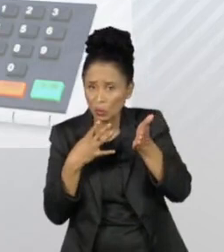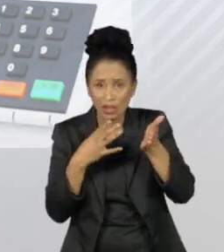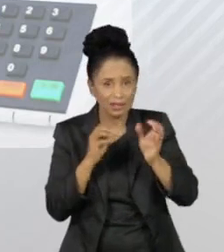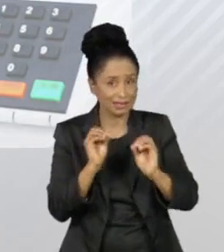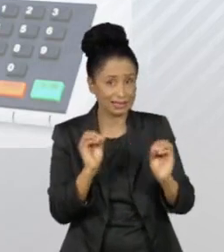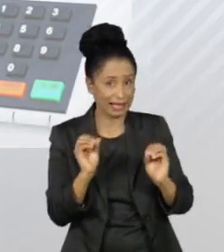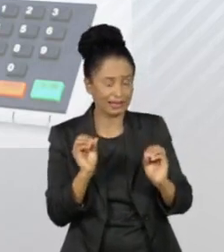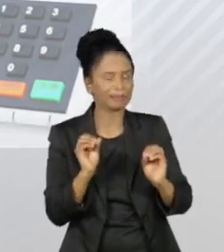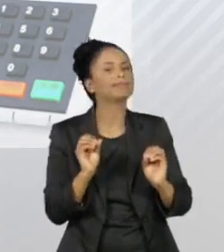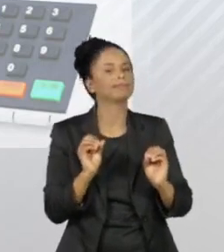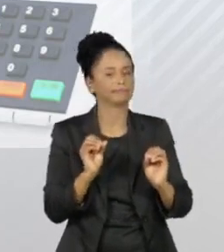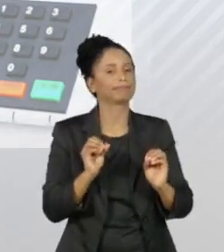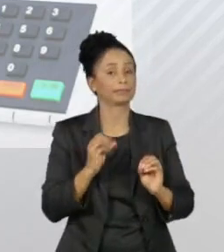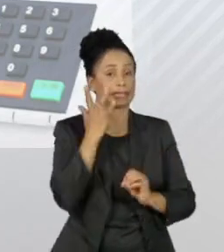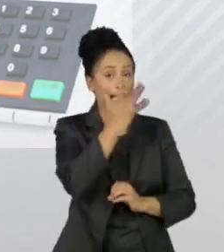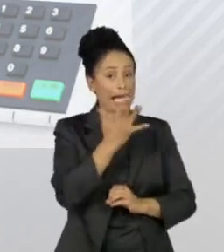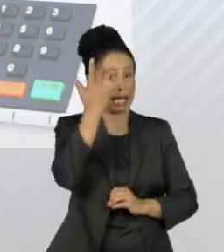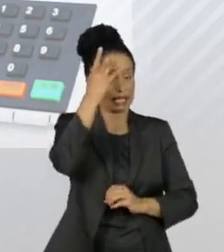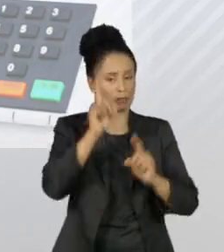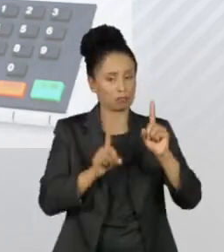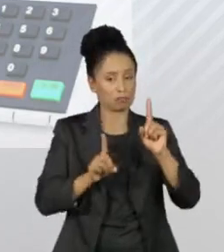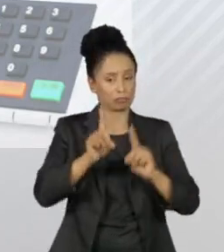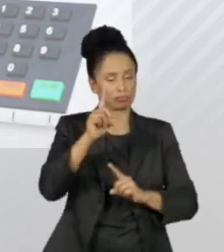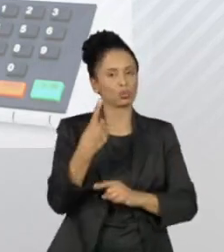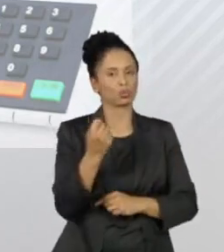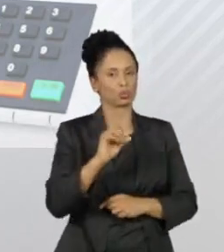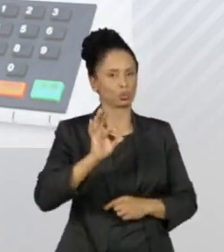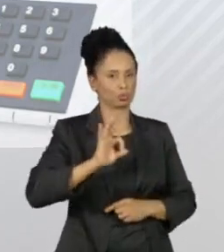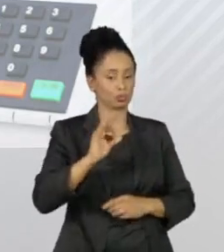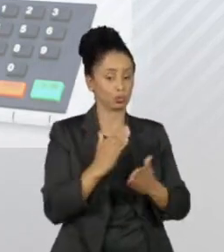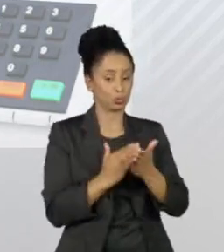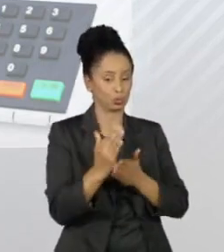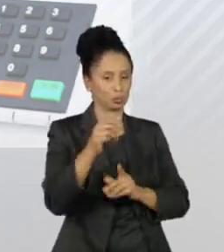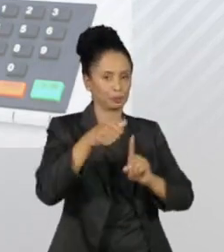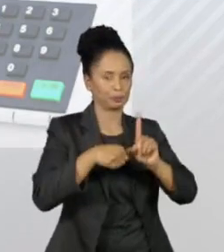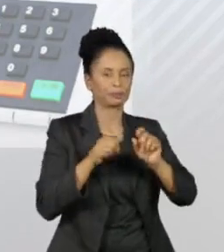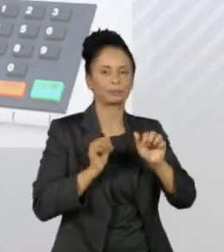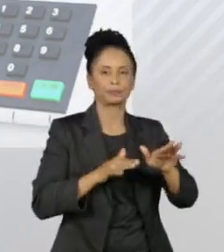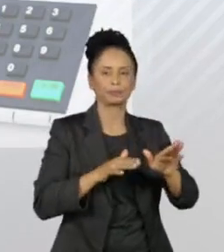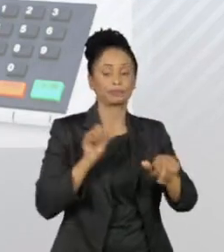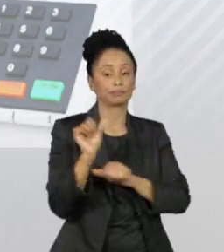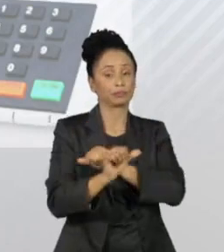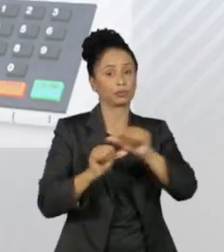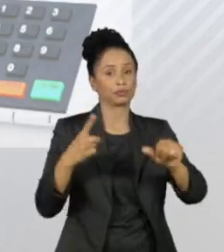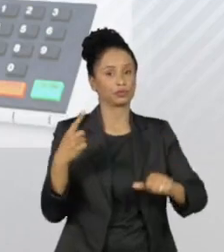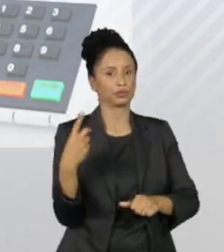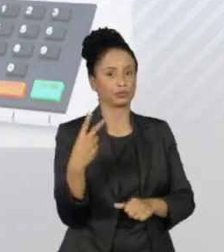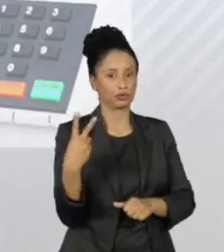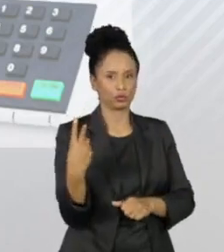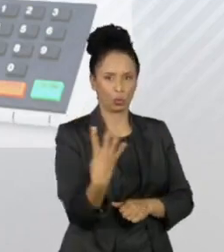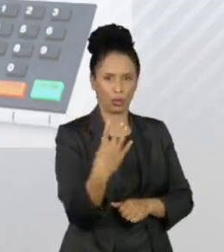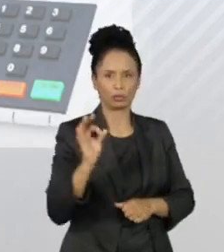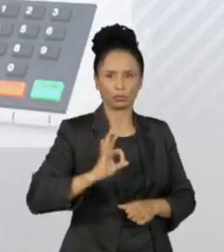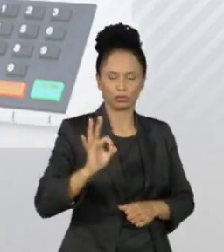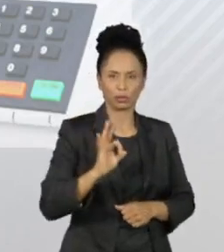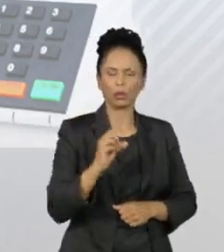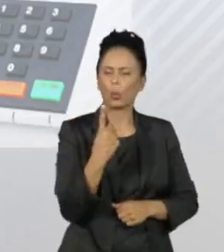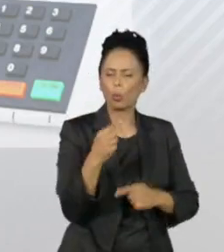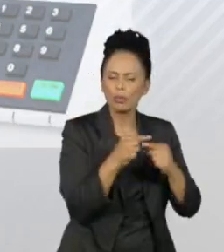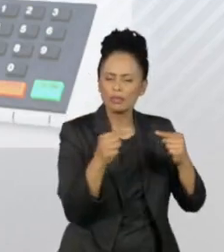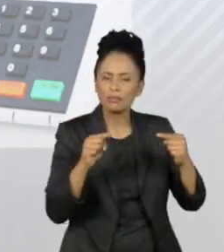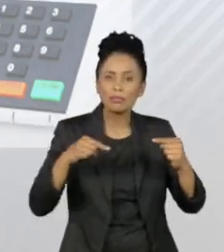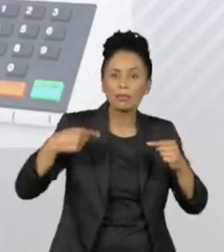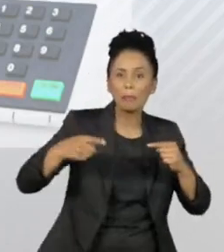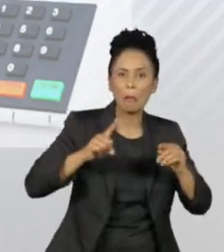eleitores, Haddad tinha 18% no começo de setembro, passou para 24% e uma semana depois